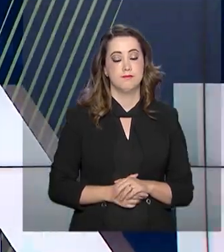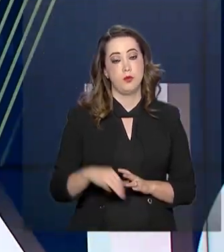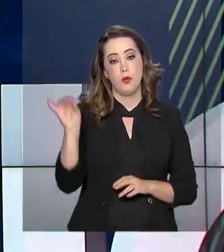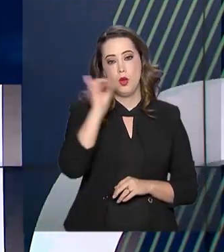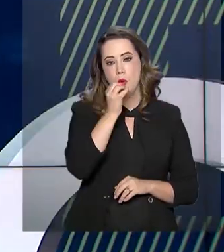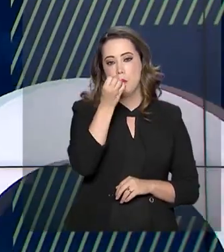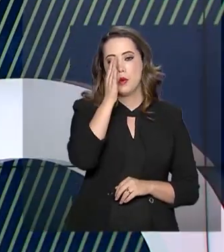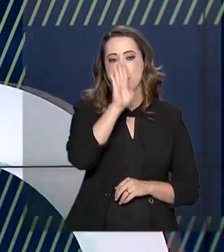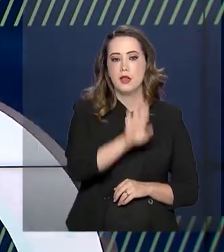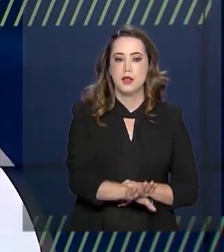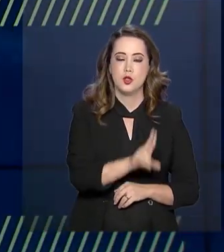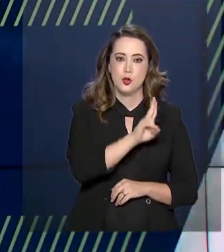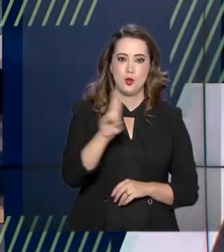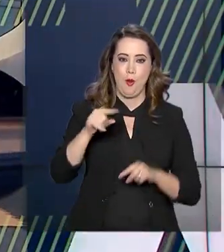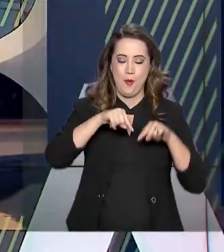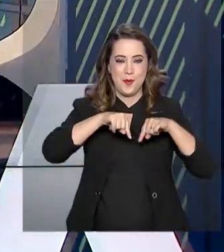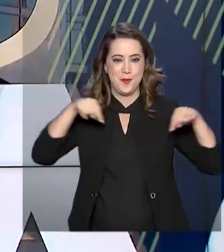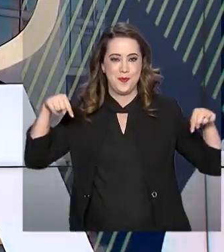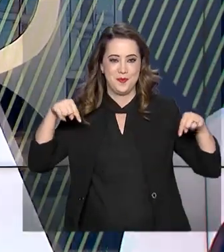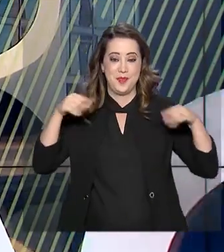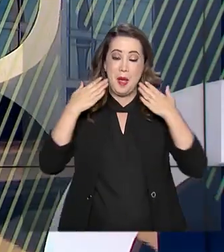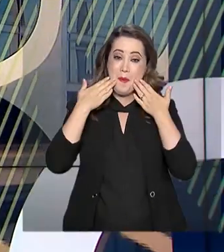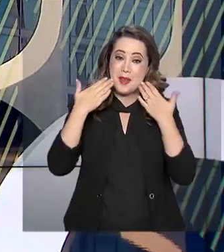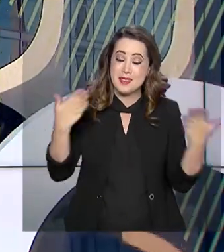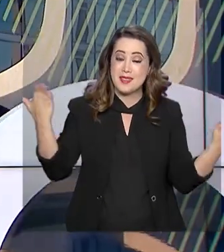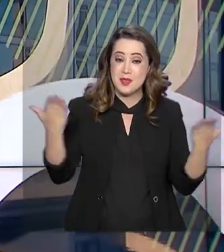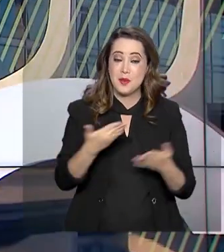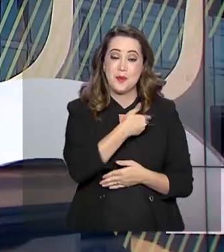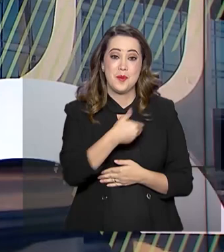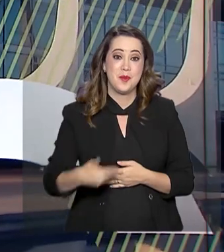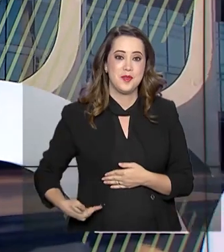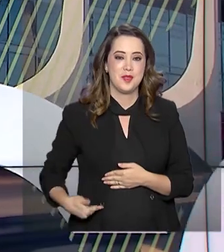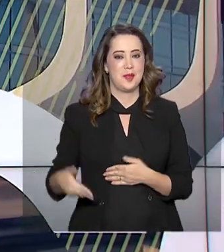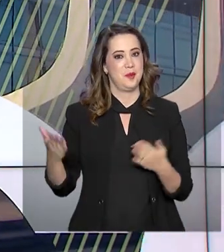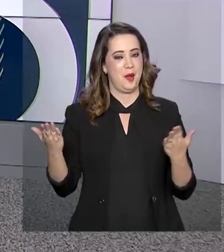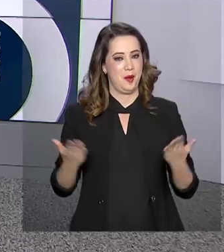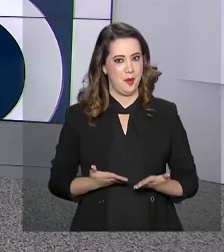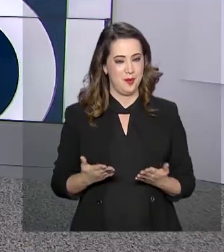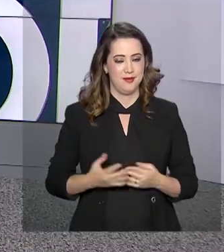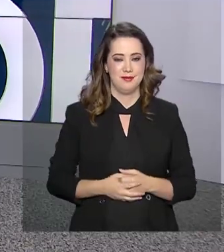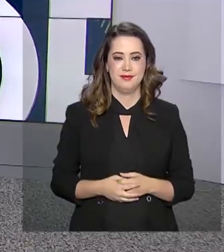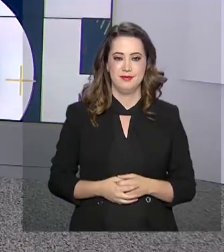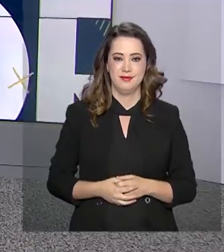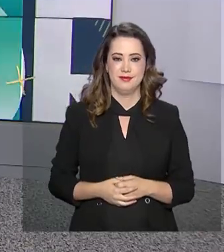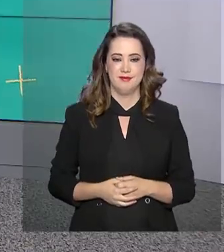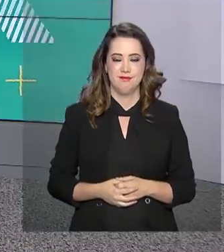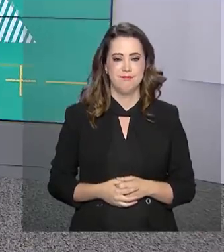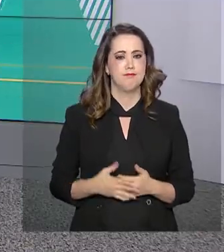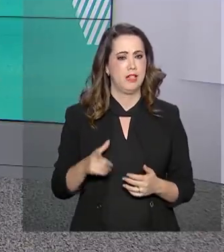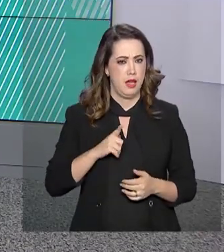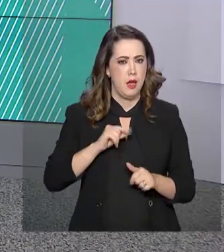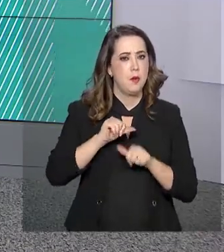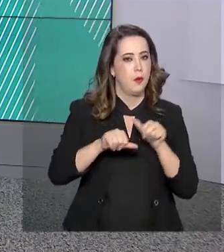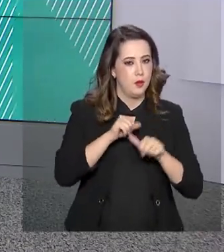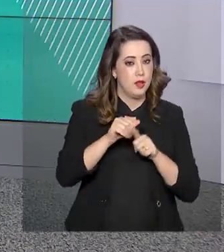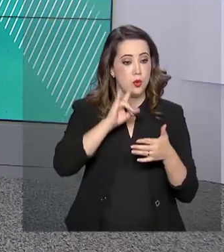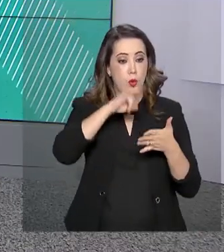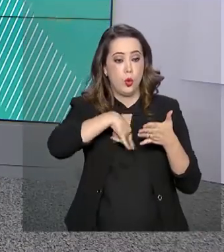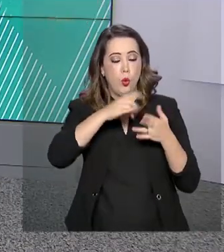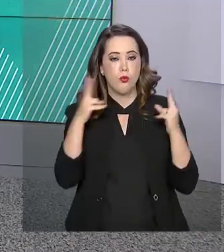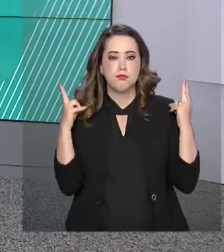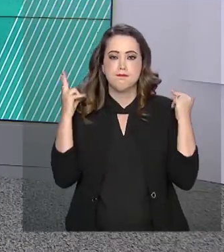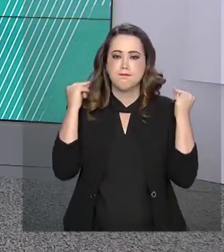Olá, boa tarde. Eu sou Roberto Camargo e está no ar mais uma edição do Governo Agora. Vem aí mudanças na carteira de